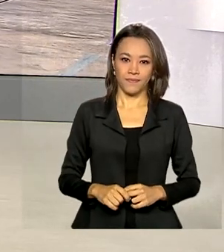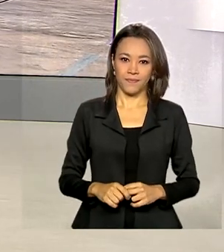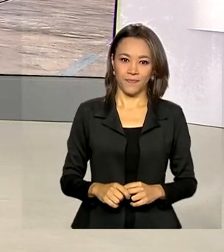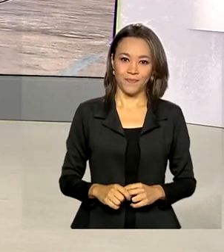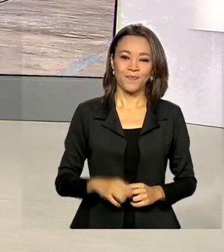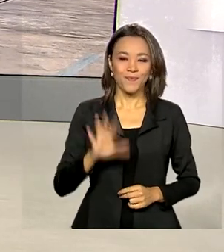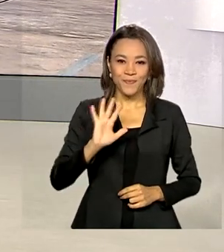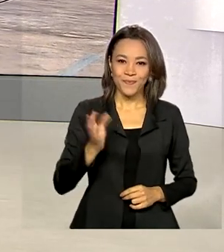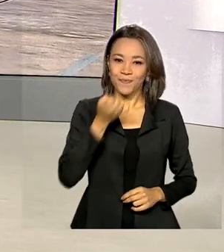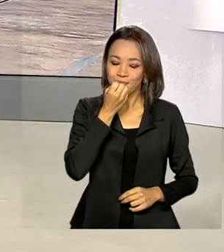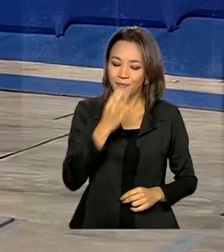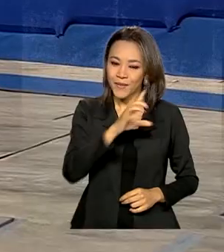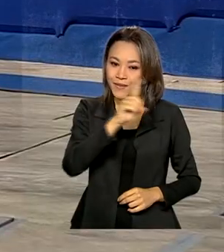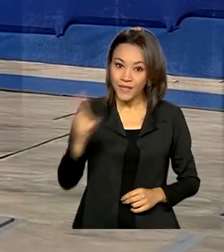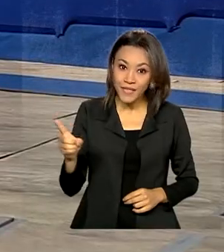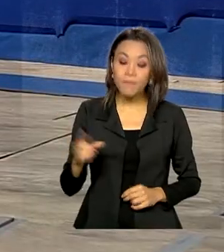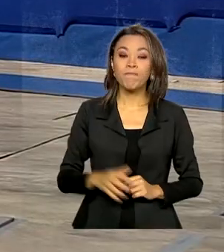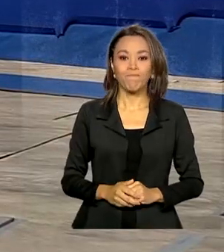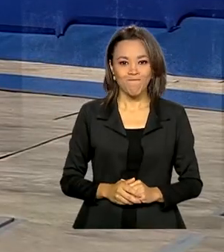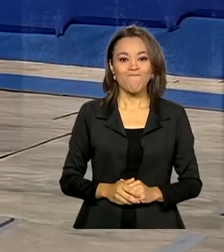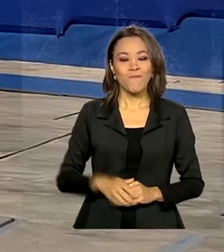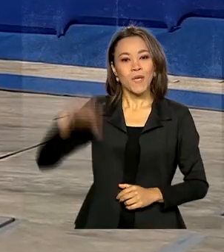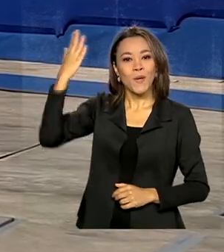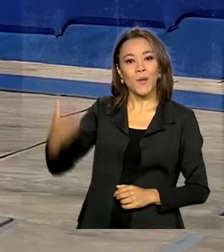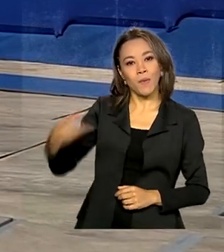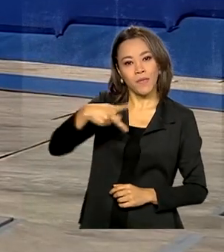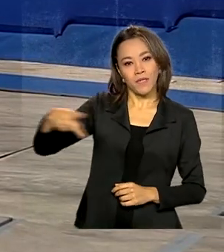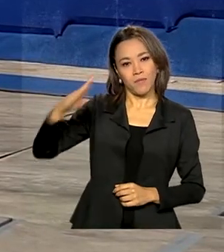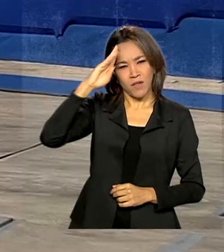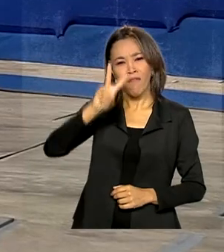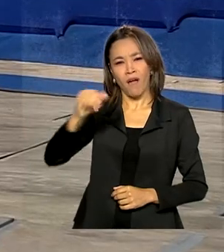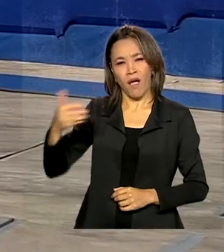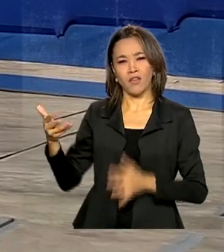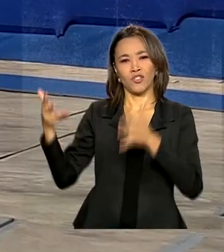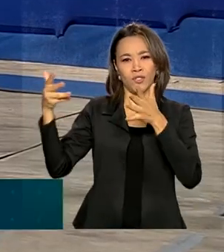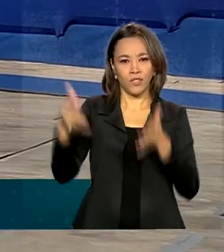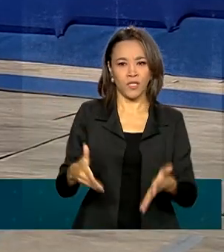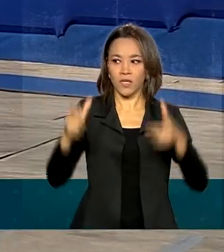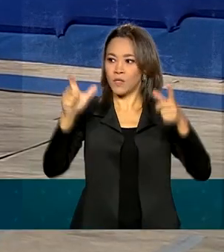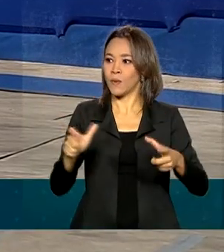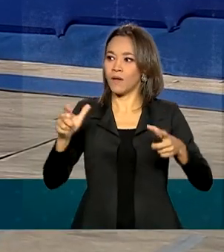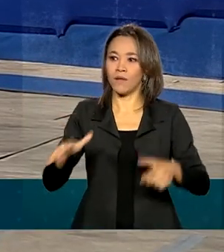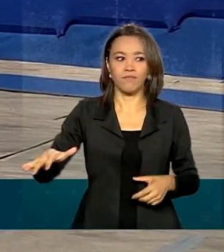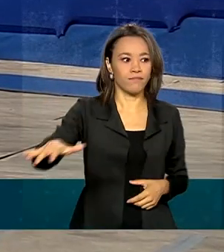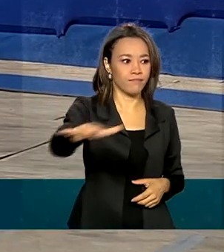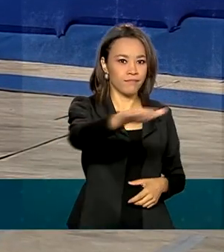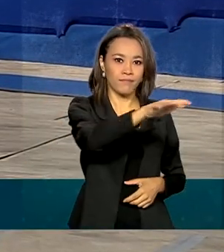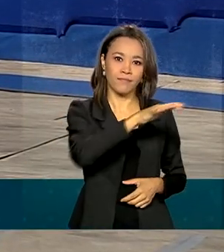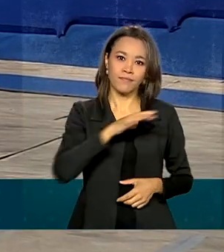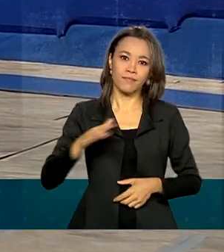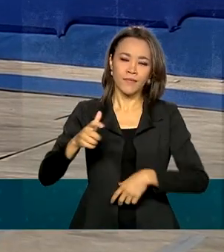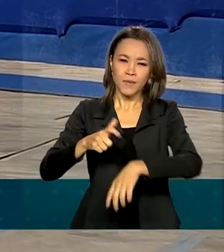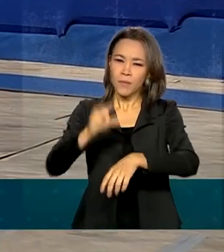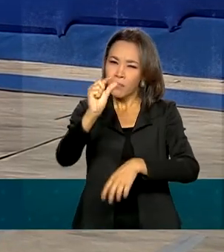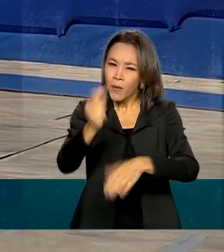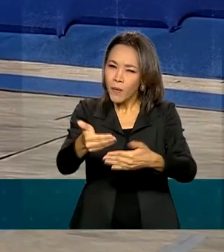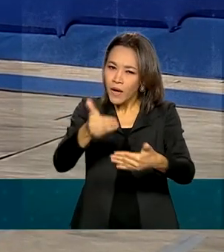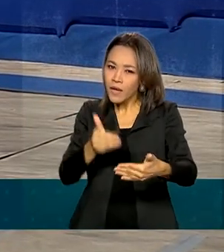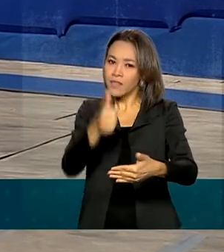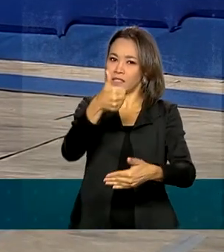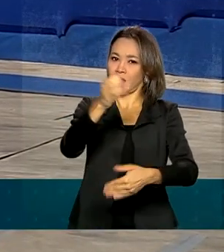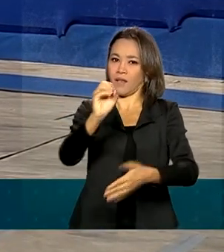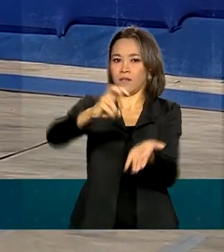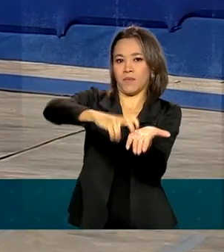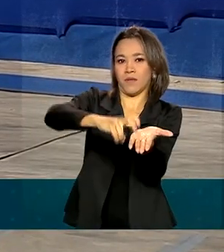Bom dia, Renata. O presidente Jair Bolsonaro vai chegar aqui no Complexo Naval de Itaguaí pouco antes das 10 horas da manhã.